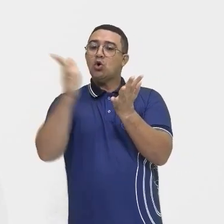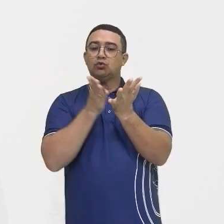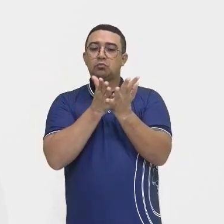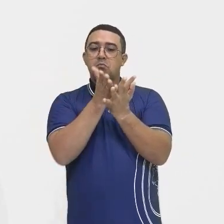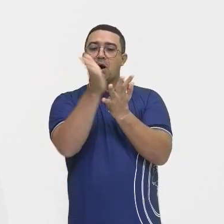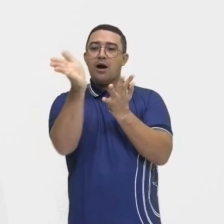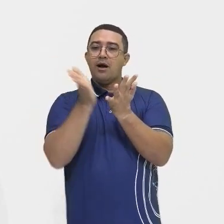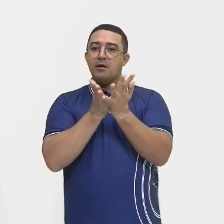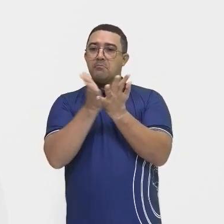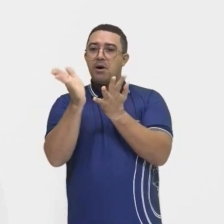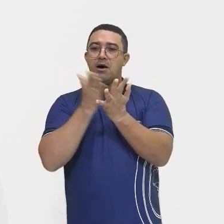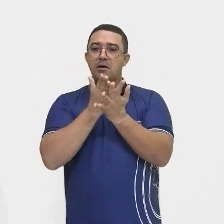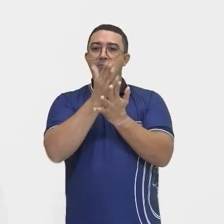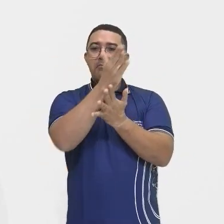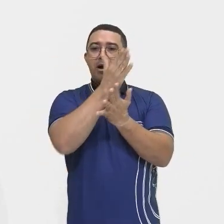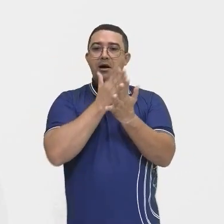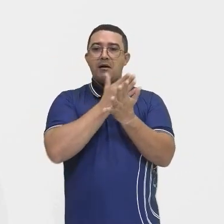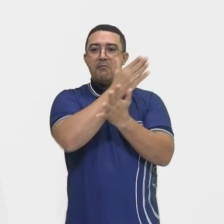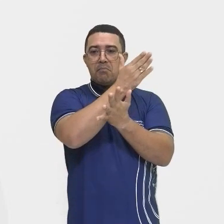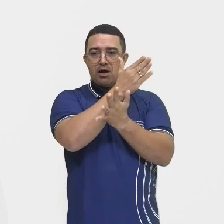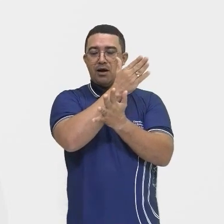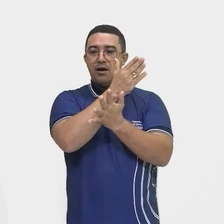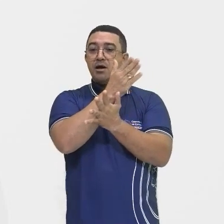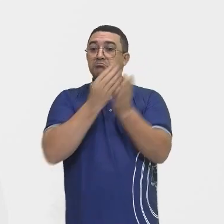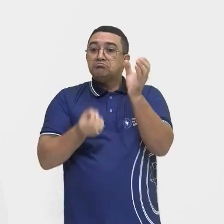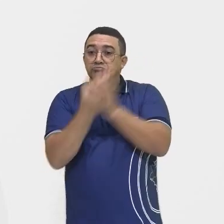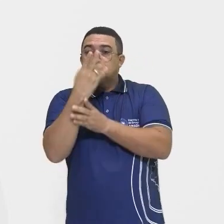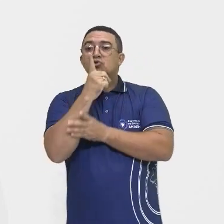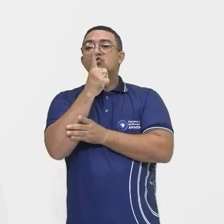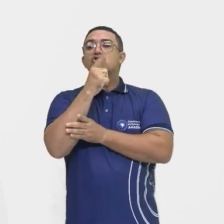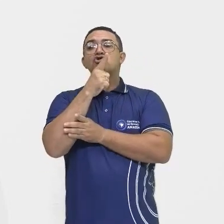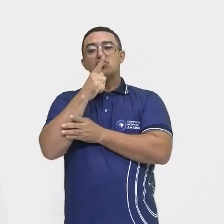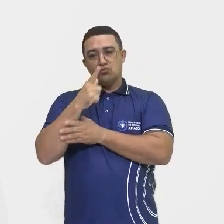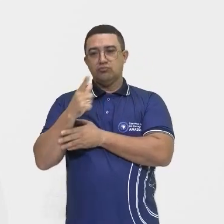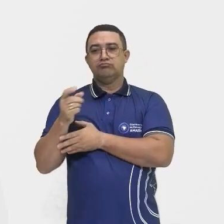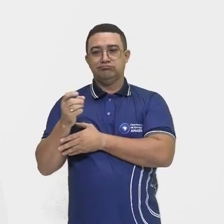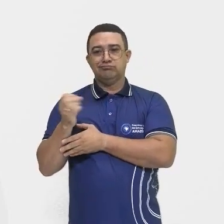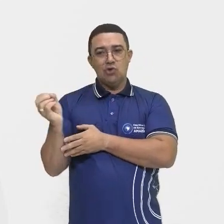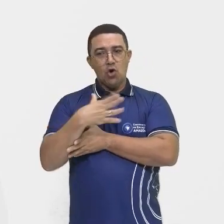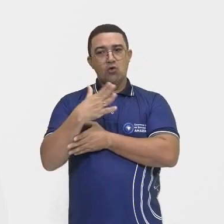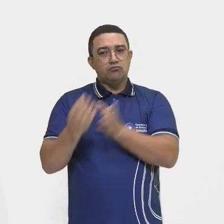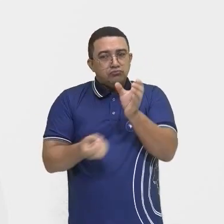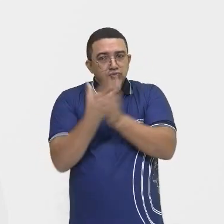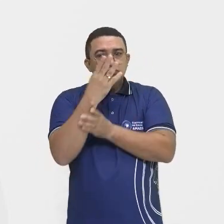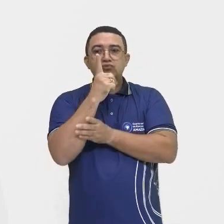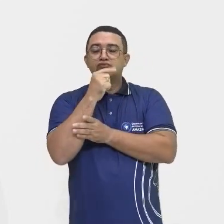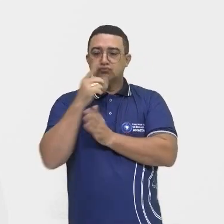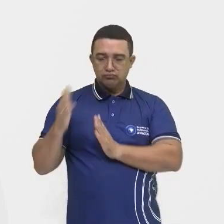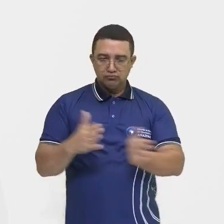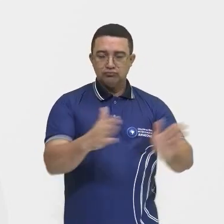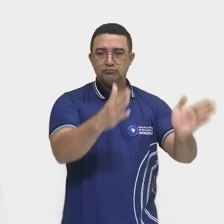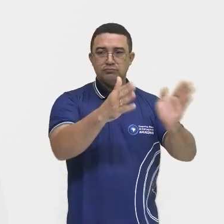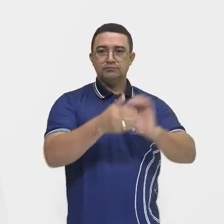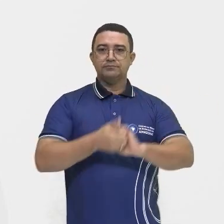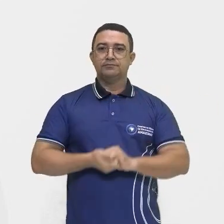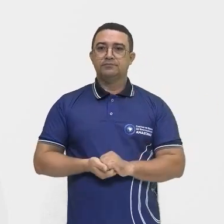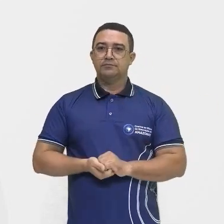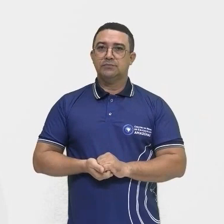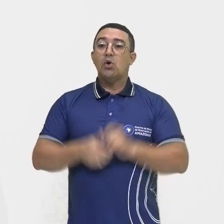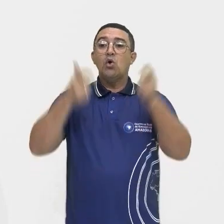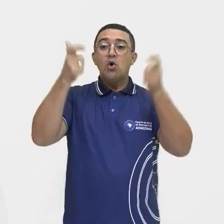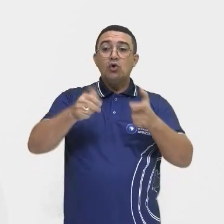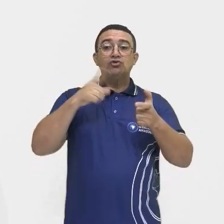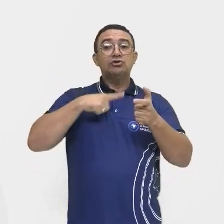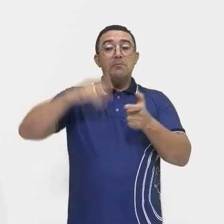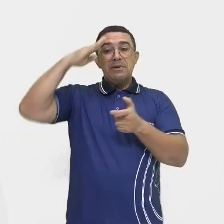surgindo outros núcleos ali ao longo desse rio principal, acompanhando aí os vales dos rios, onde estavam as